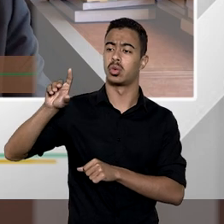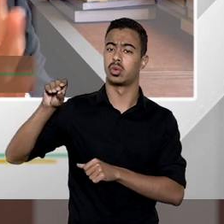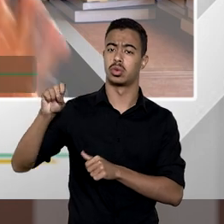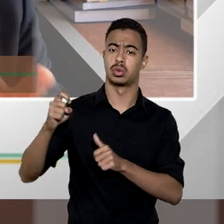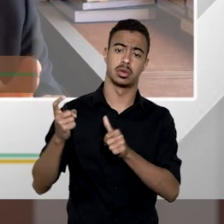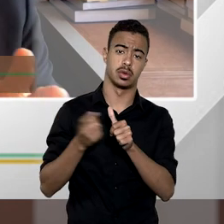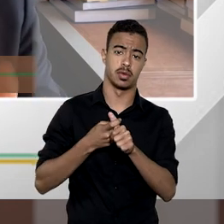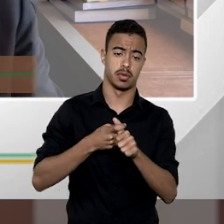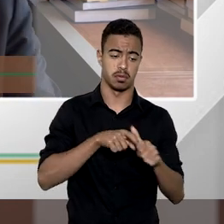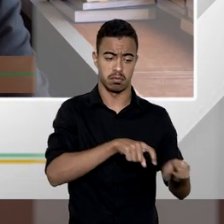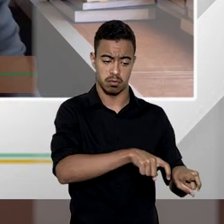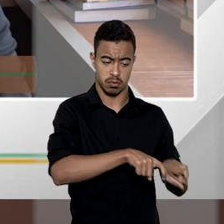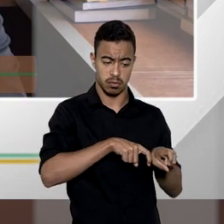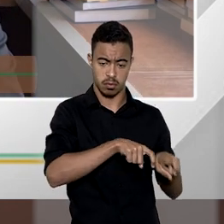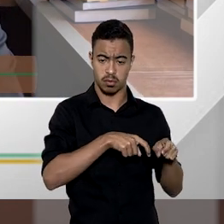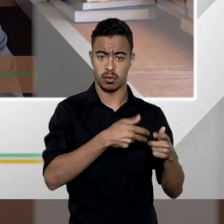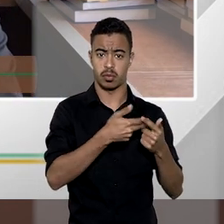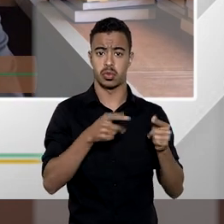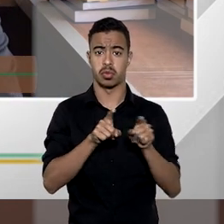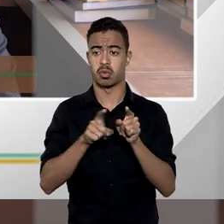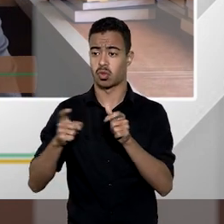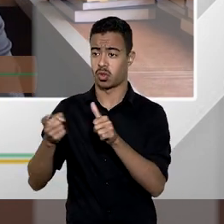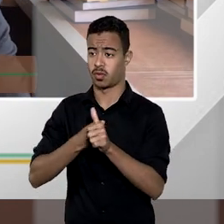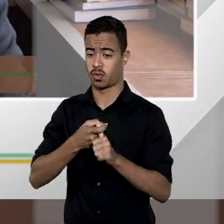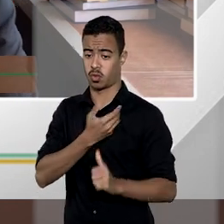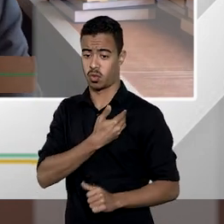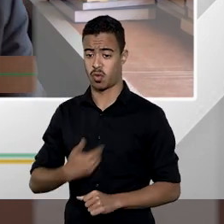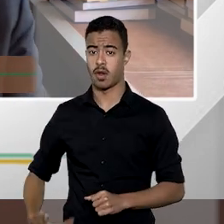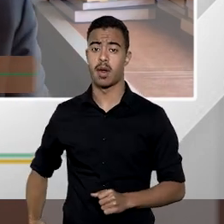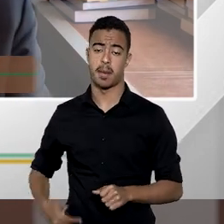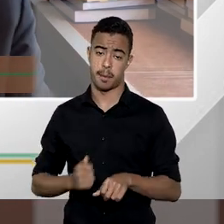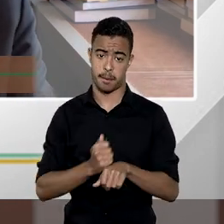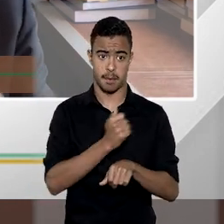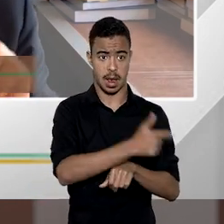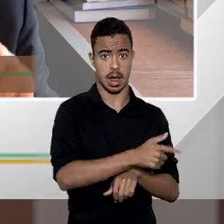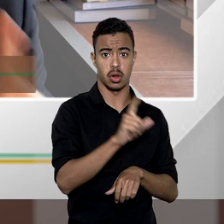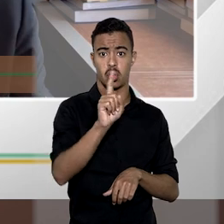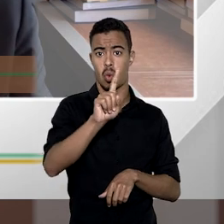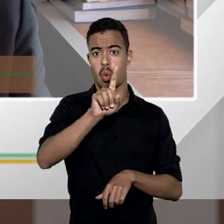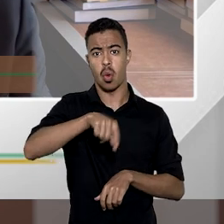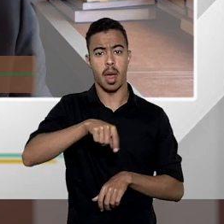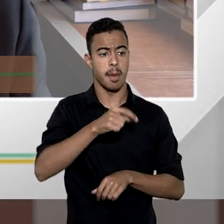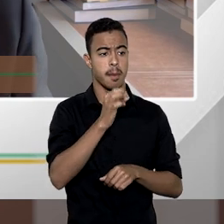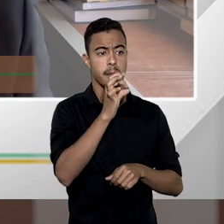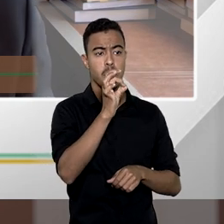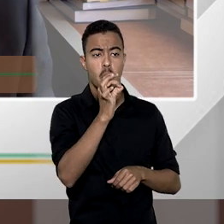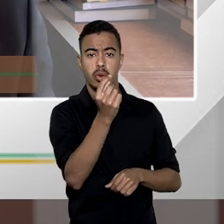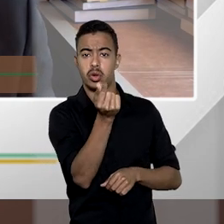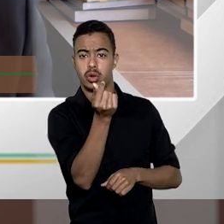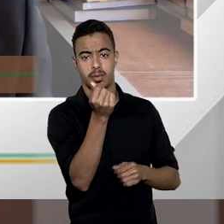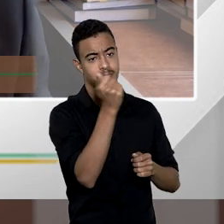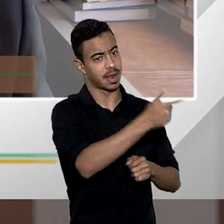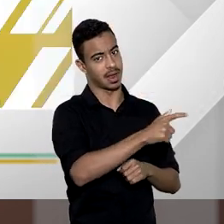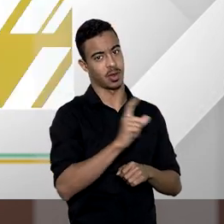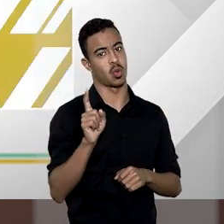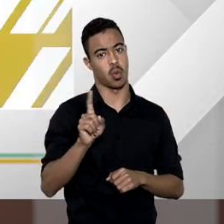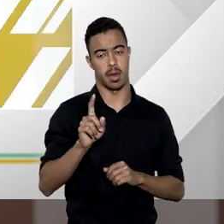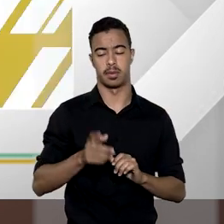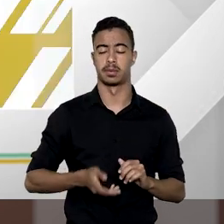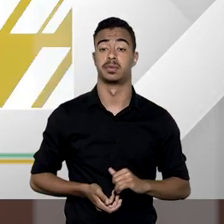títulos da dívida agrária e títulos da dívida pública respectivamente e não em moeda corrente